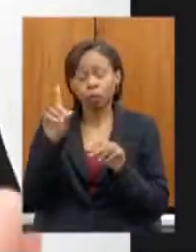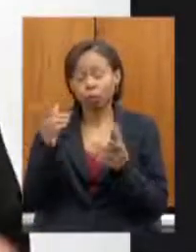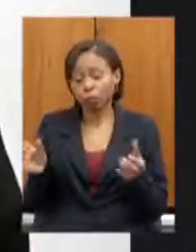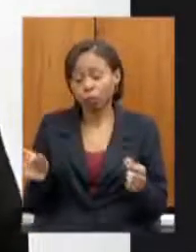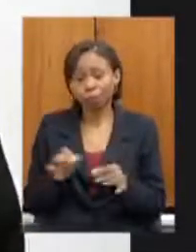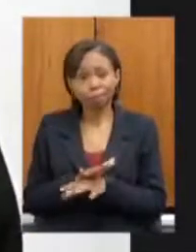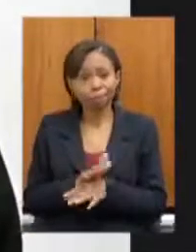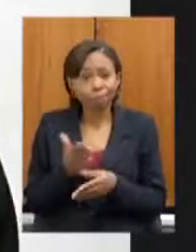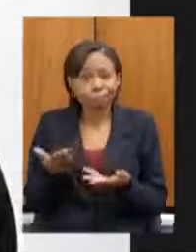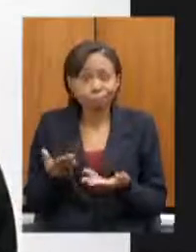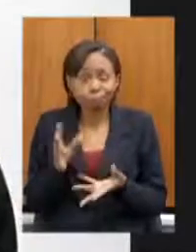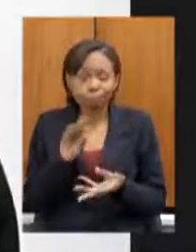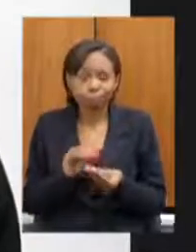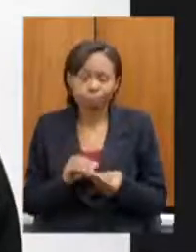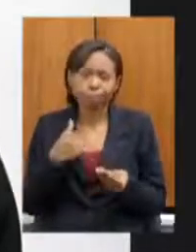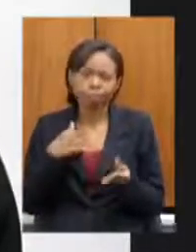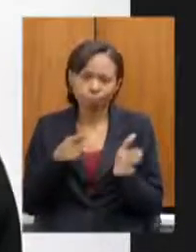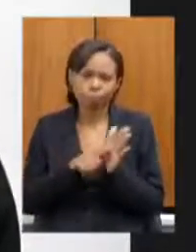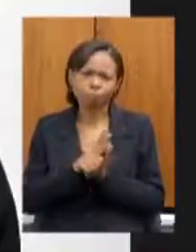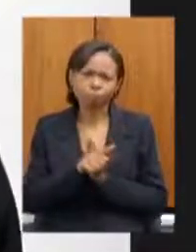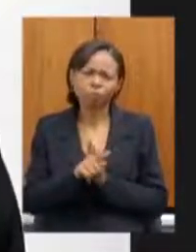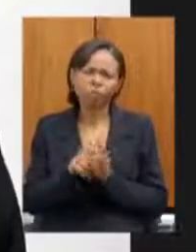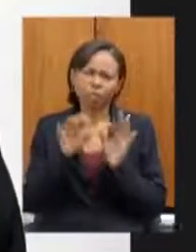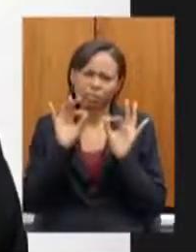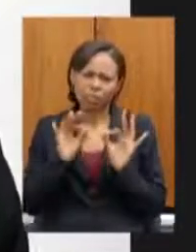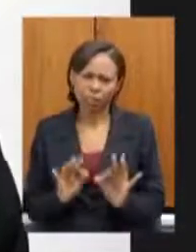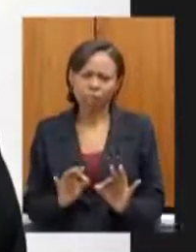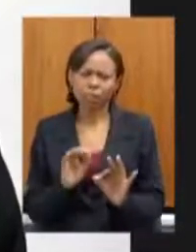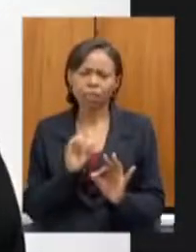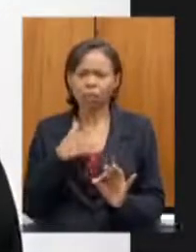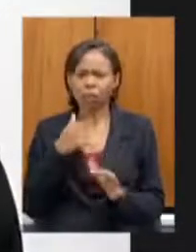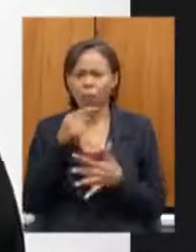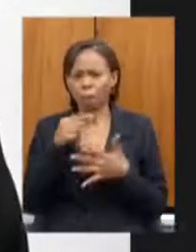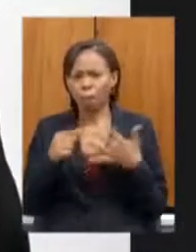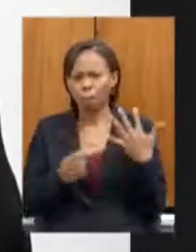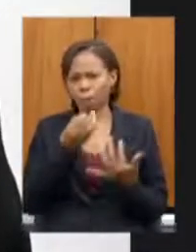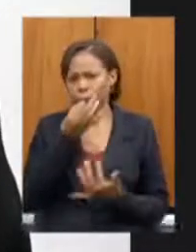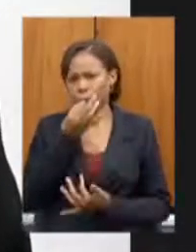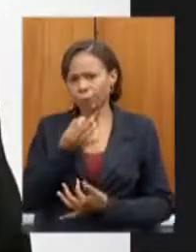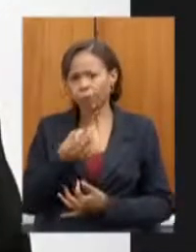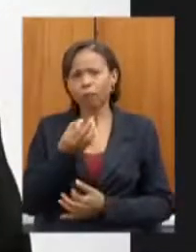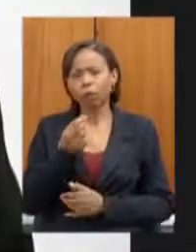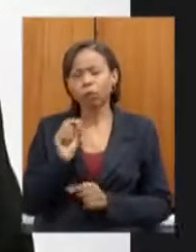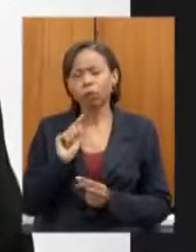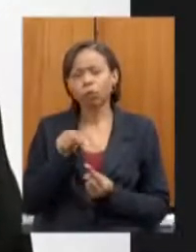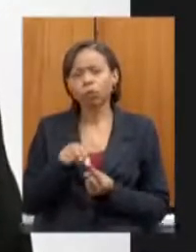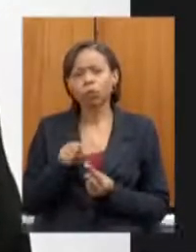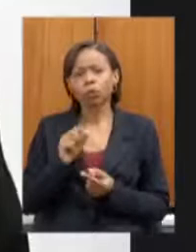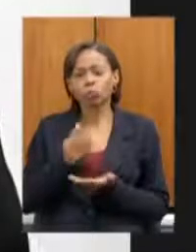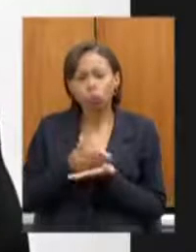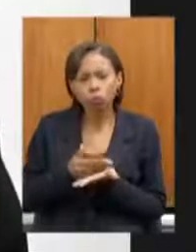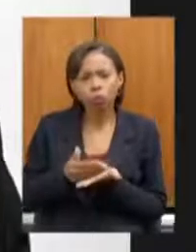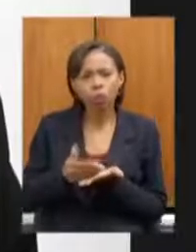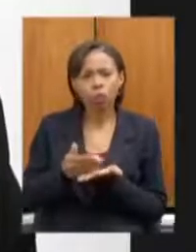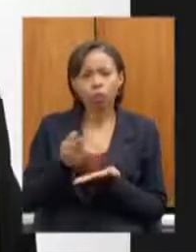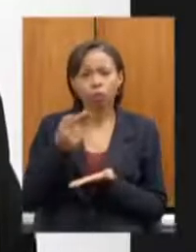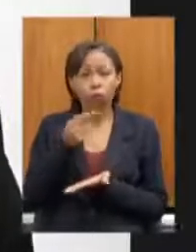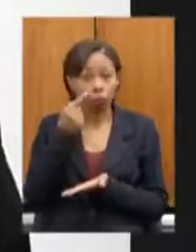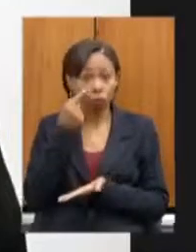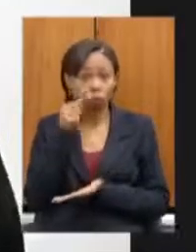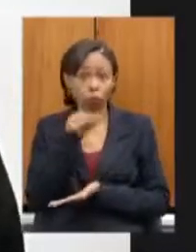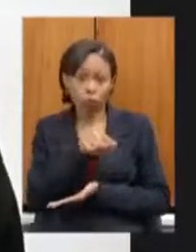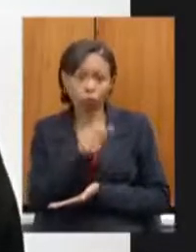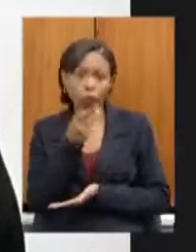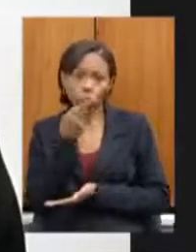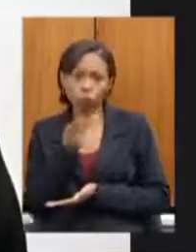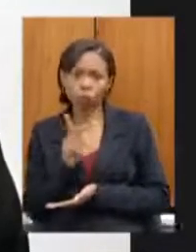fato é que minha pergunta foi bem precisa e eu só fiz esses comentários para adentrar eu vejo o que o senhor me falou aí